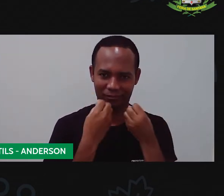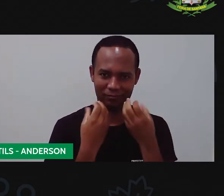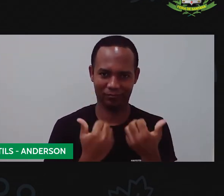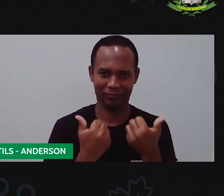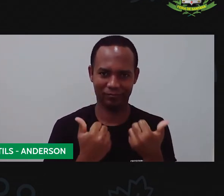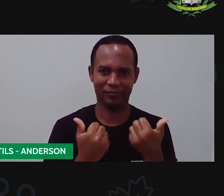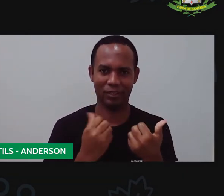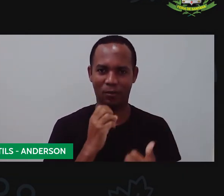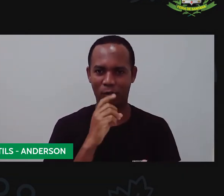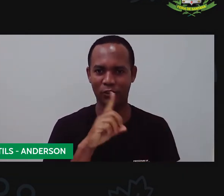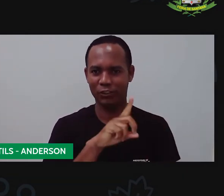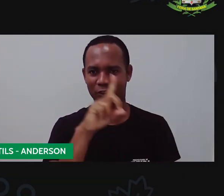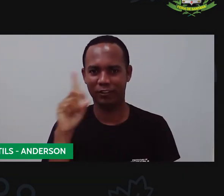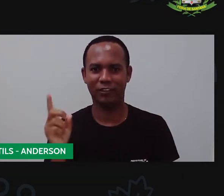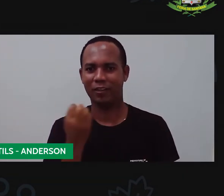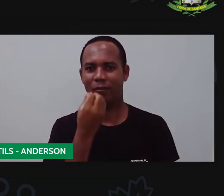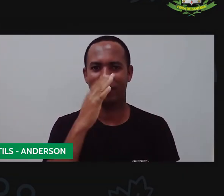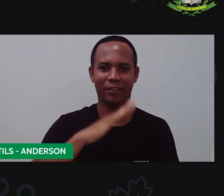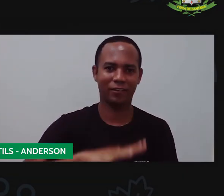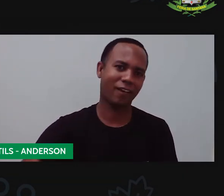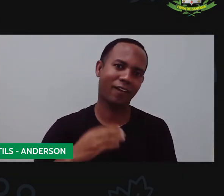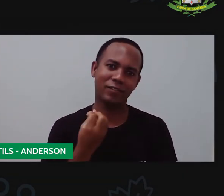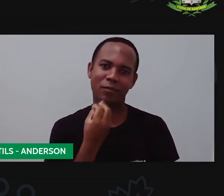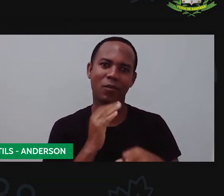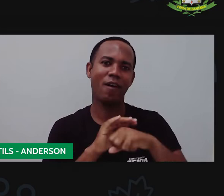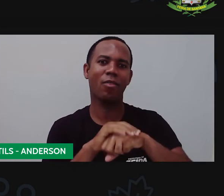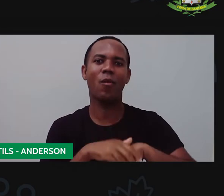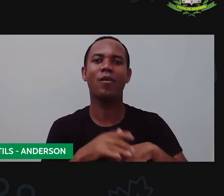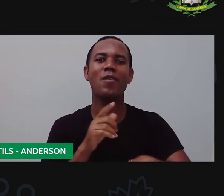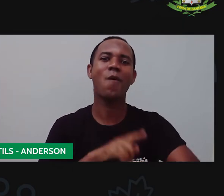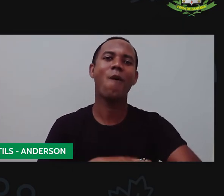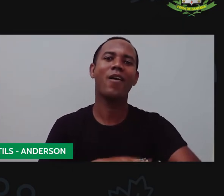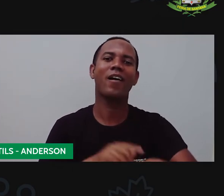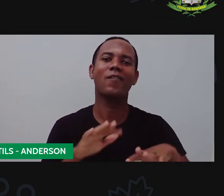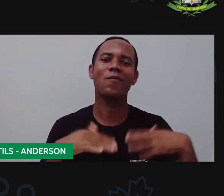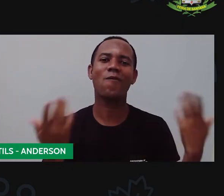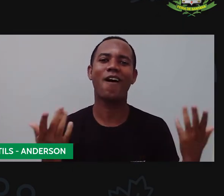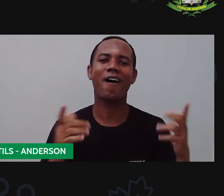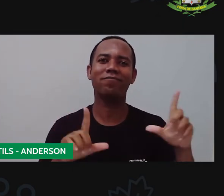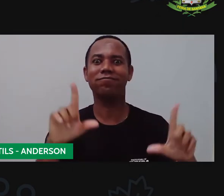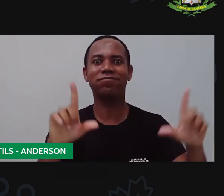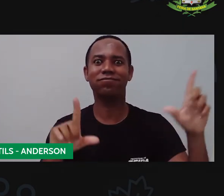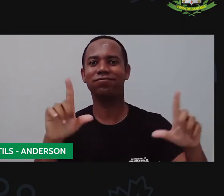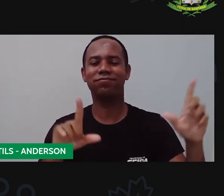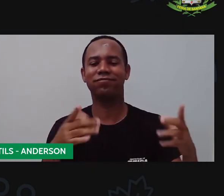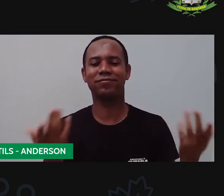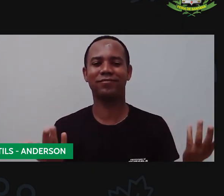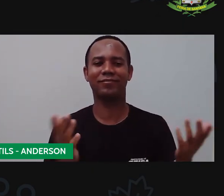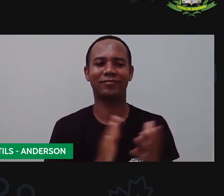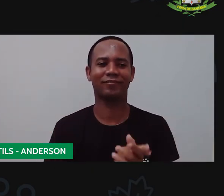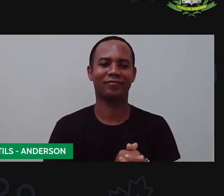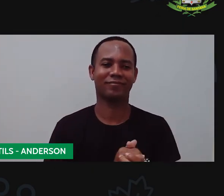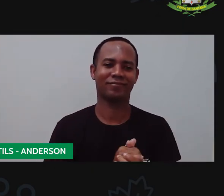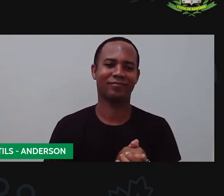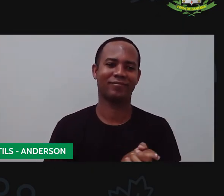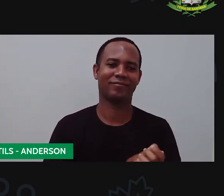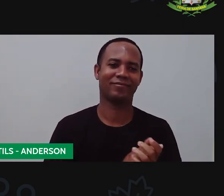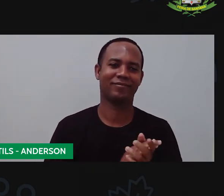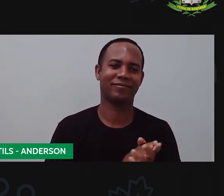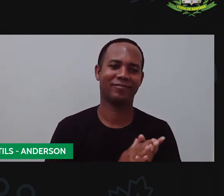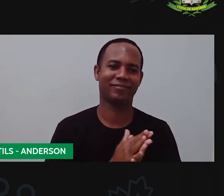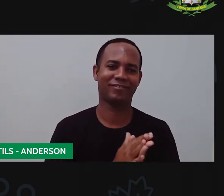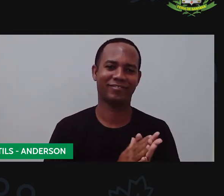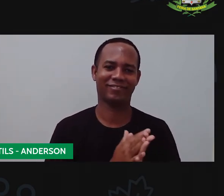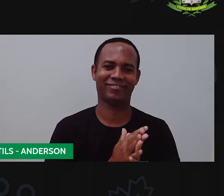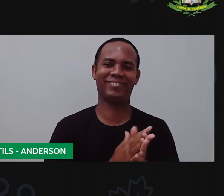Bom dia, boa tarde, boa noite, não sei que hora vocês estão assistindo a gente, né? Ó, Anderson tava o quê? Ah, você que tava comendo, você